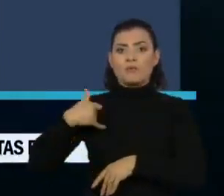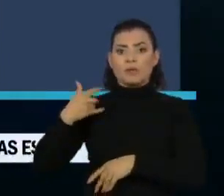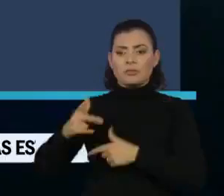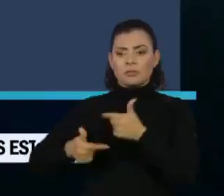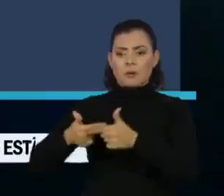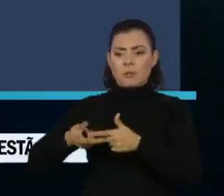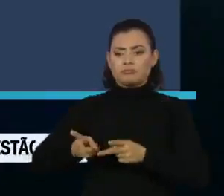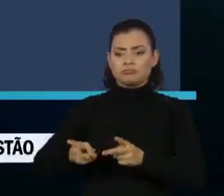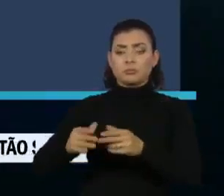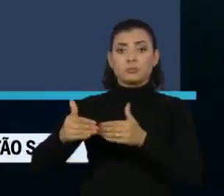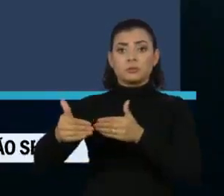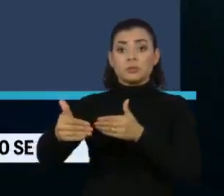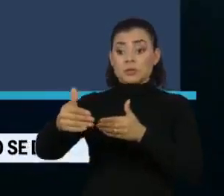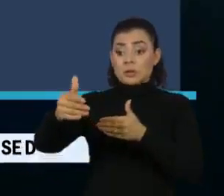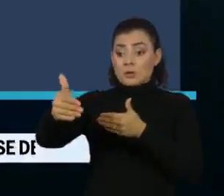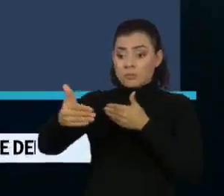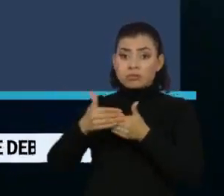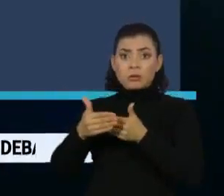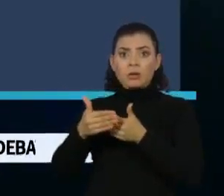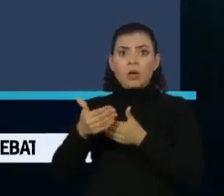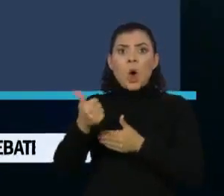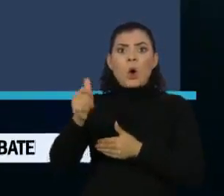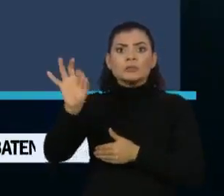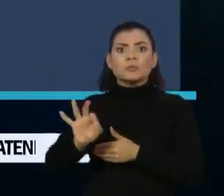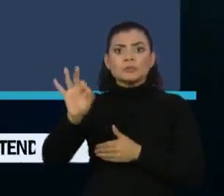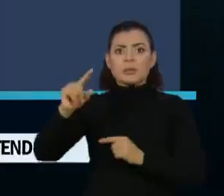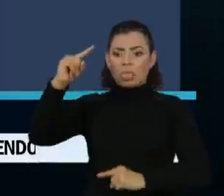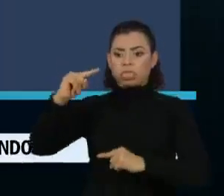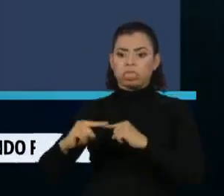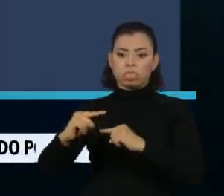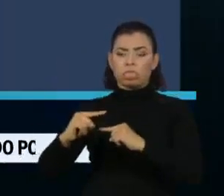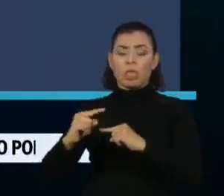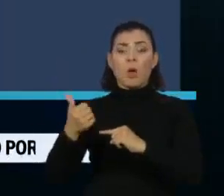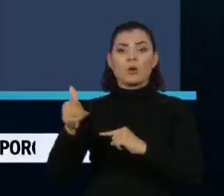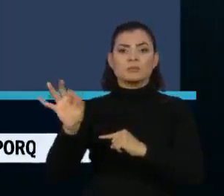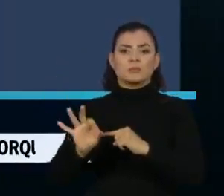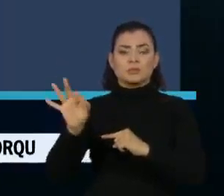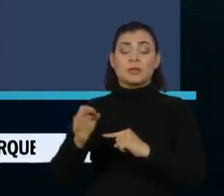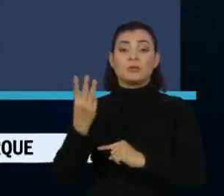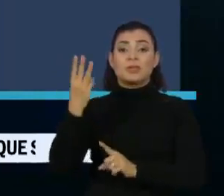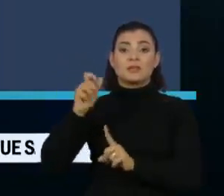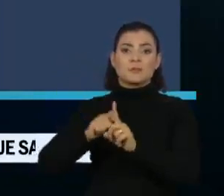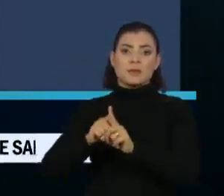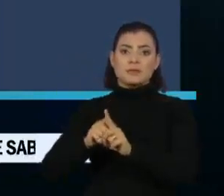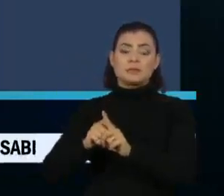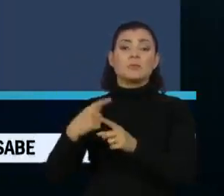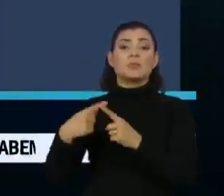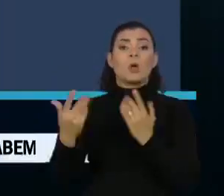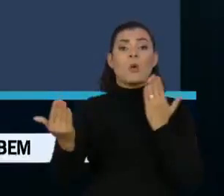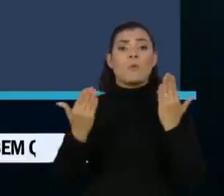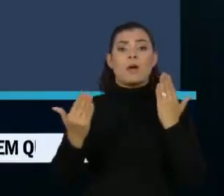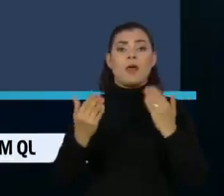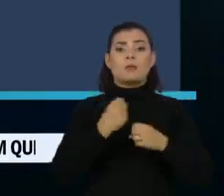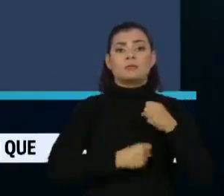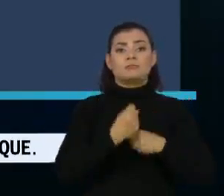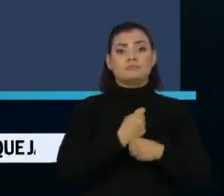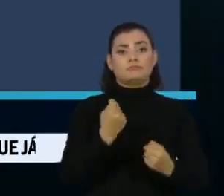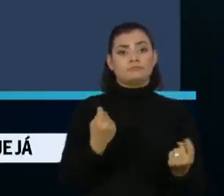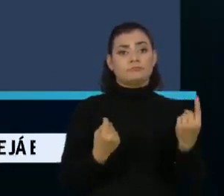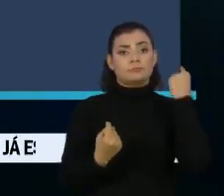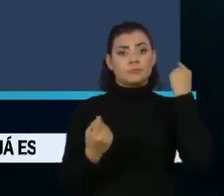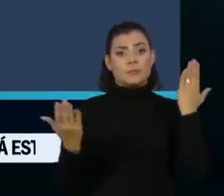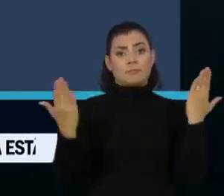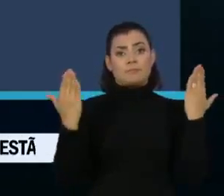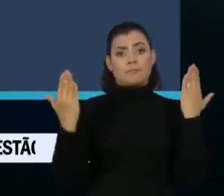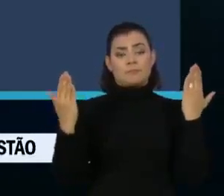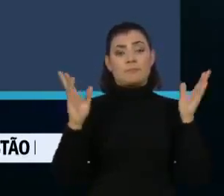ativa caiu quase 11% nos primeiros três meses desse ano, na comparação com o igual período